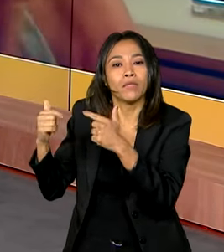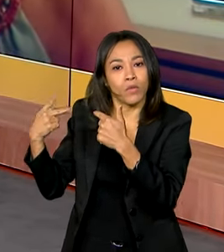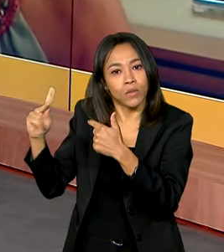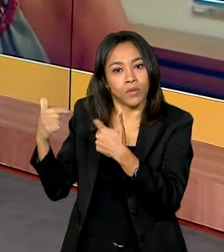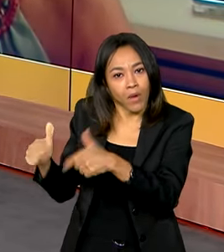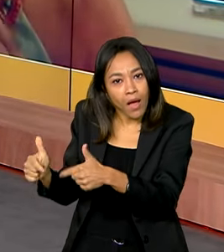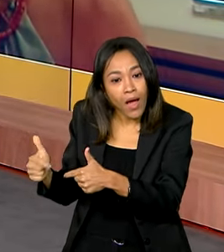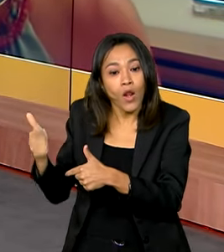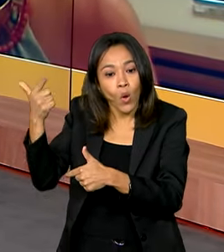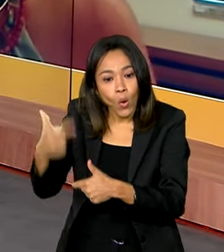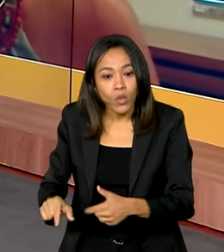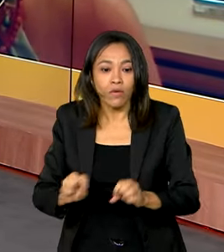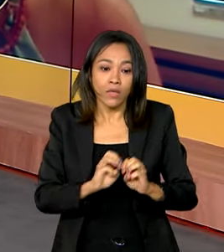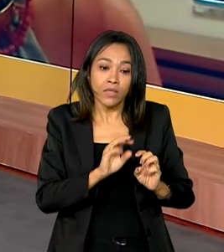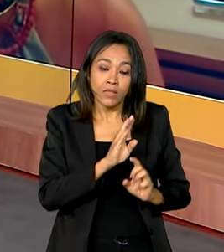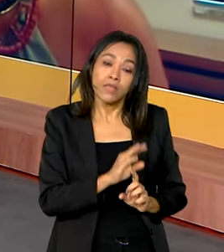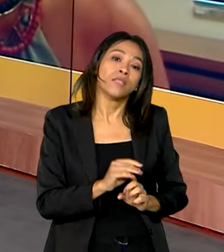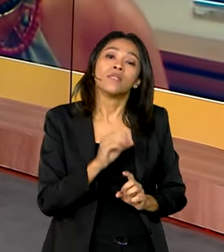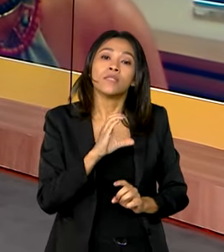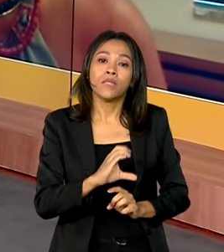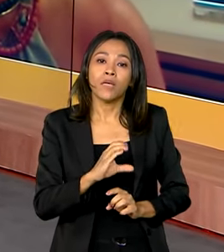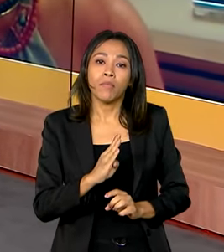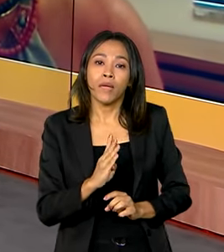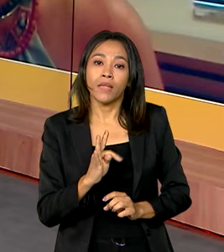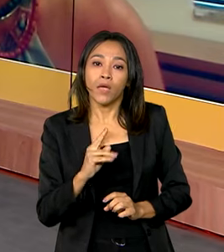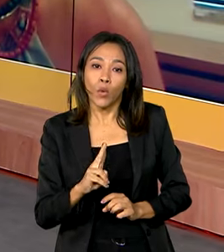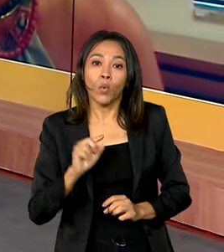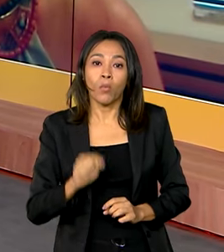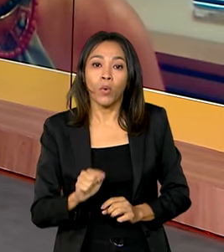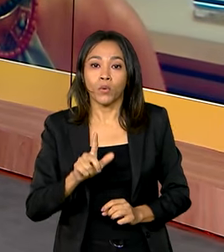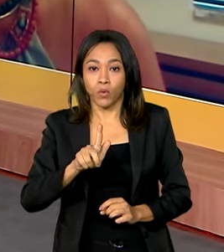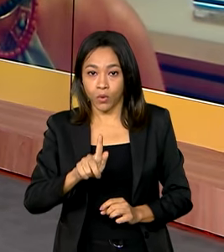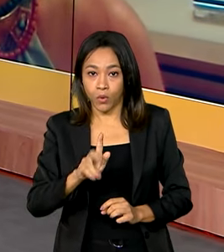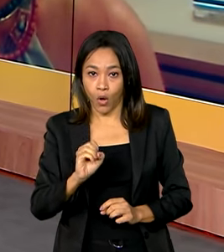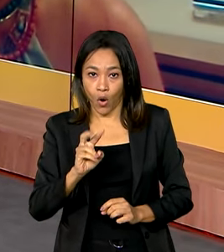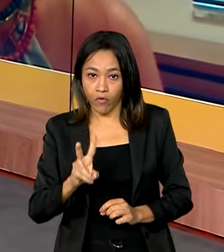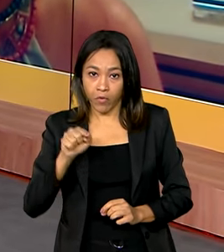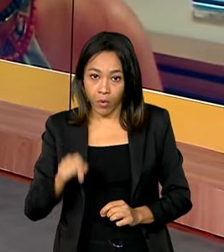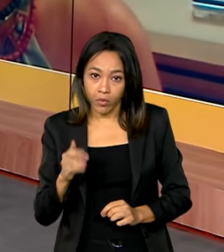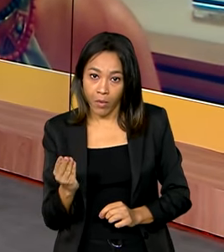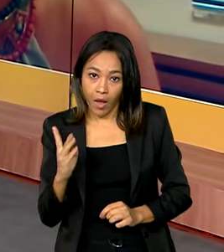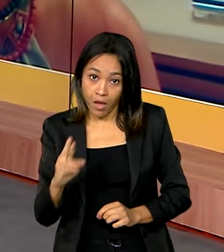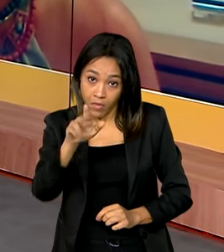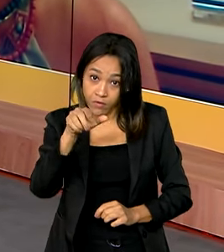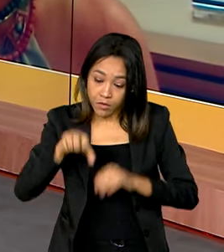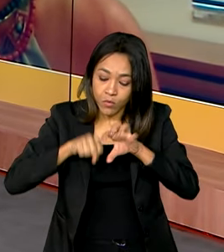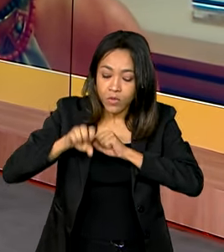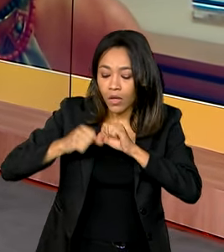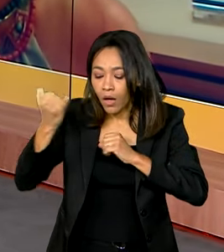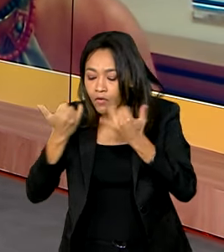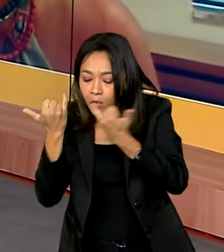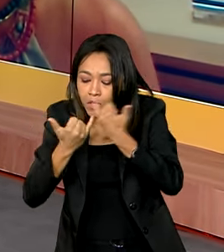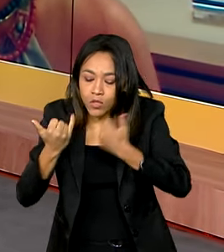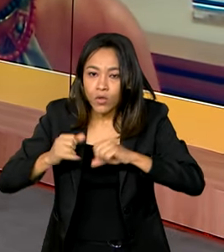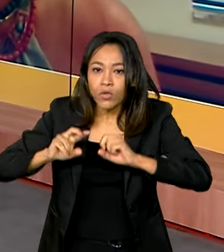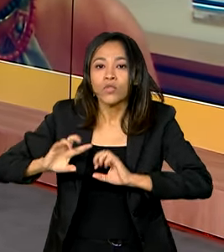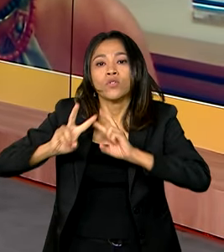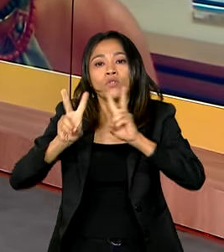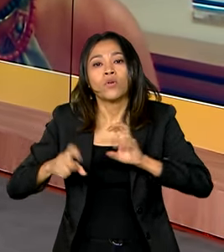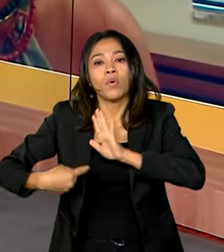reforçar aqui o endereço, cbtu.gov.br, para saber mais informações sobre essa exposição